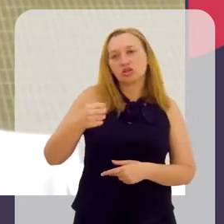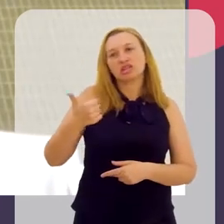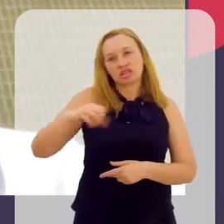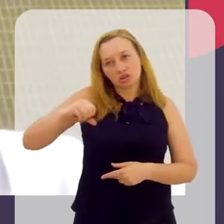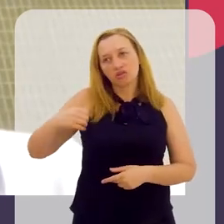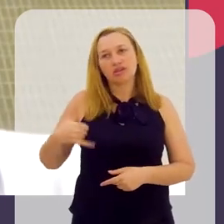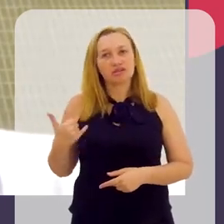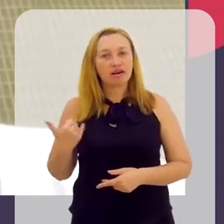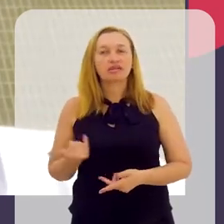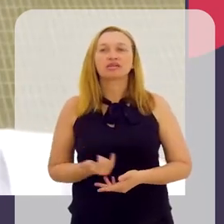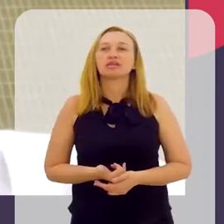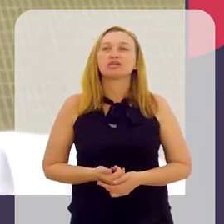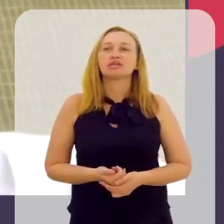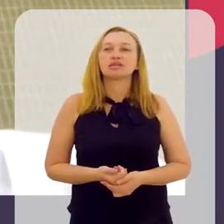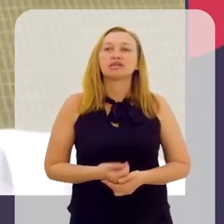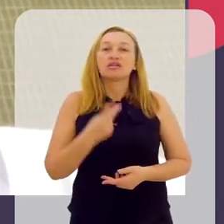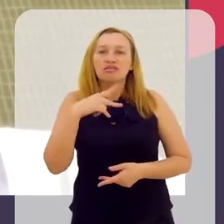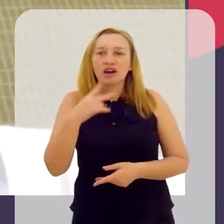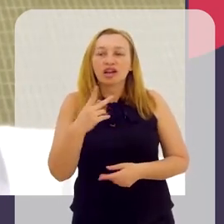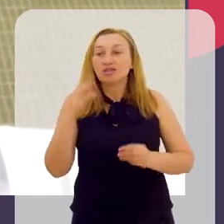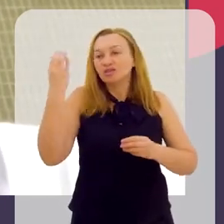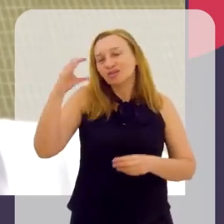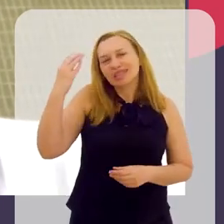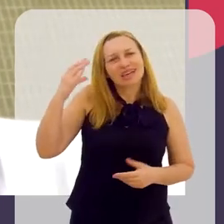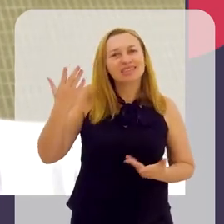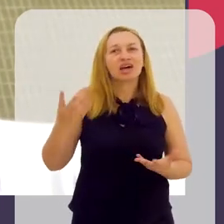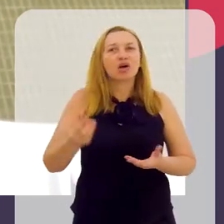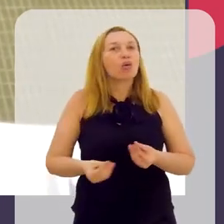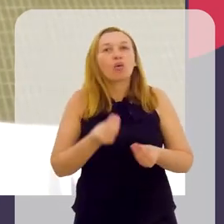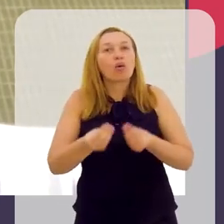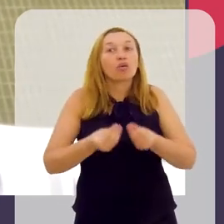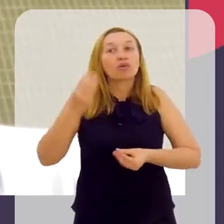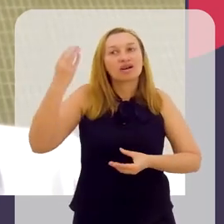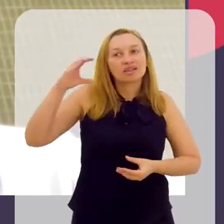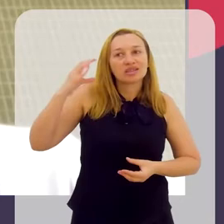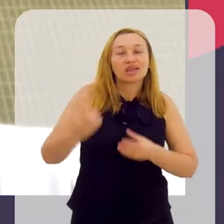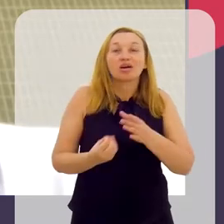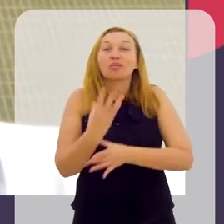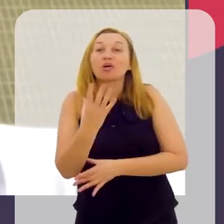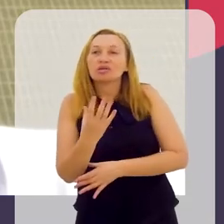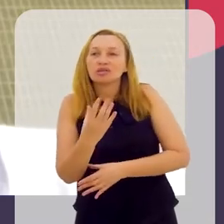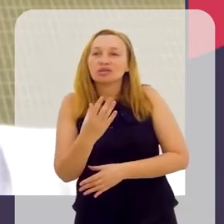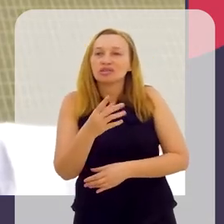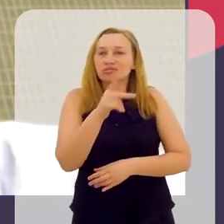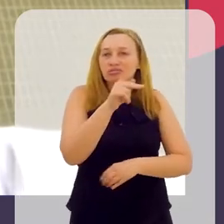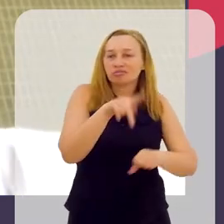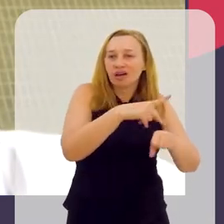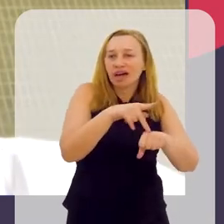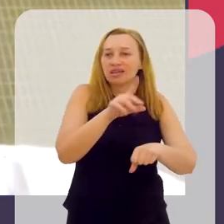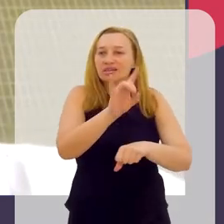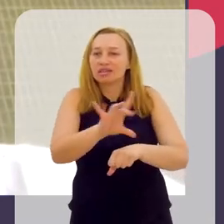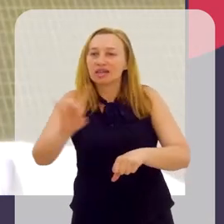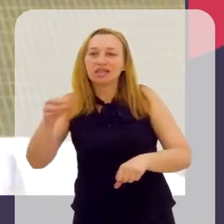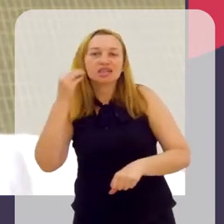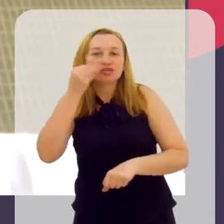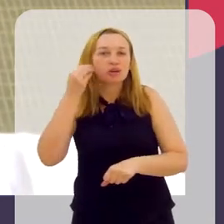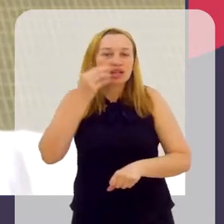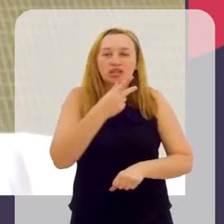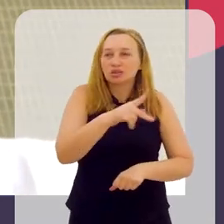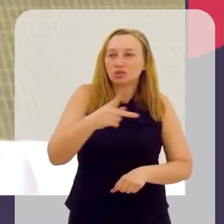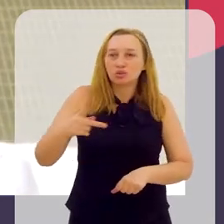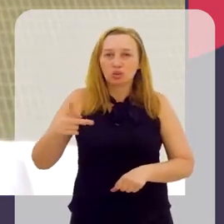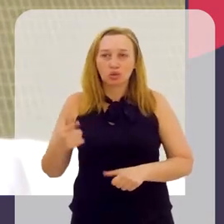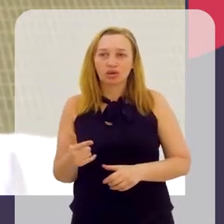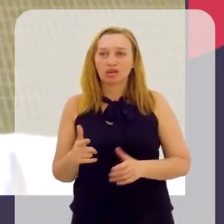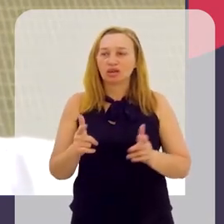Dezoito, dezenove anos, falando sobre a ciência, né? Como a ciência era produzida em cada país, né? Qual era essa experiência